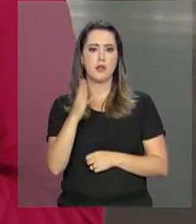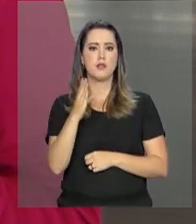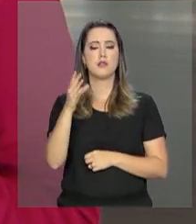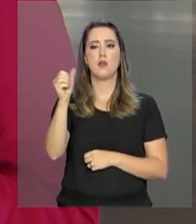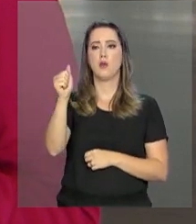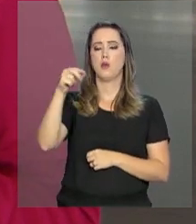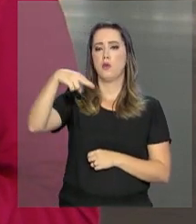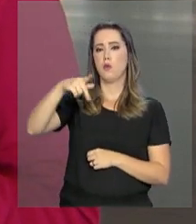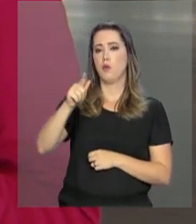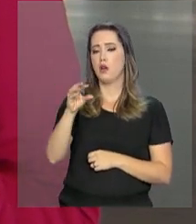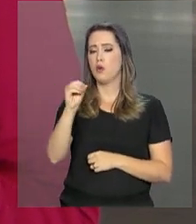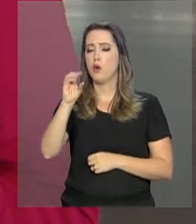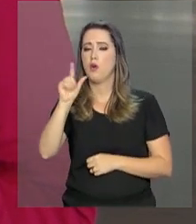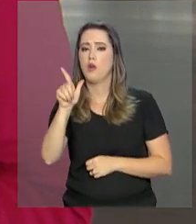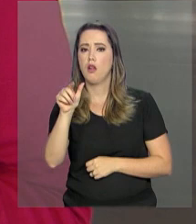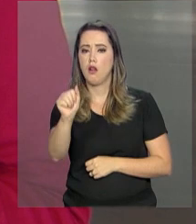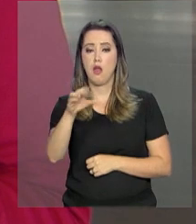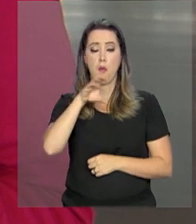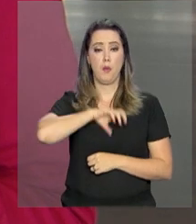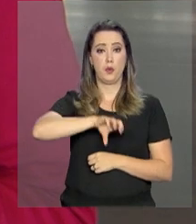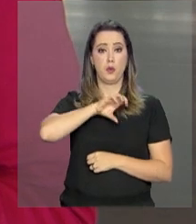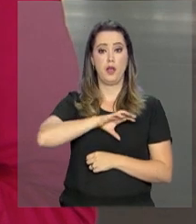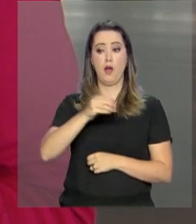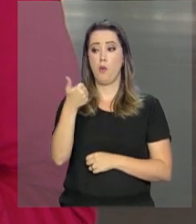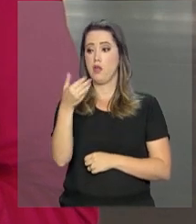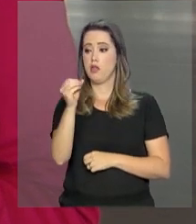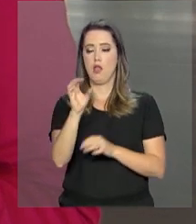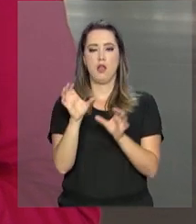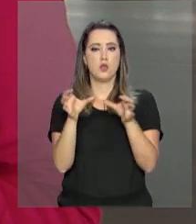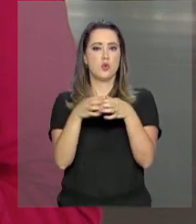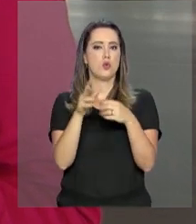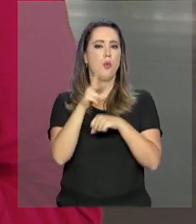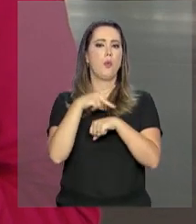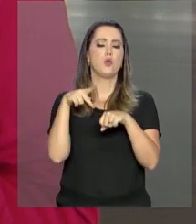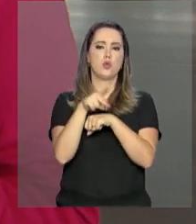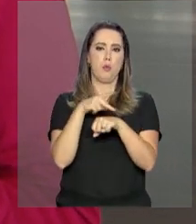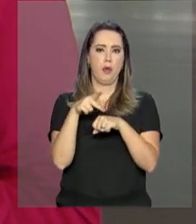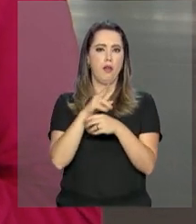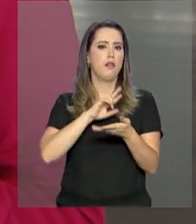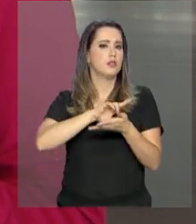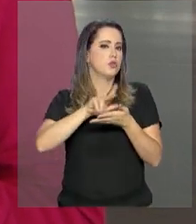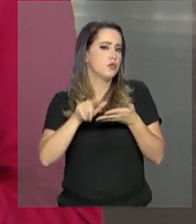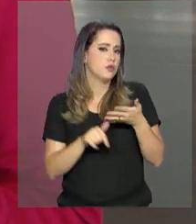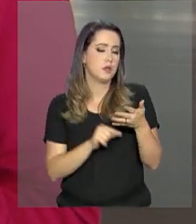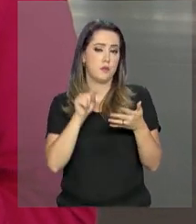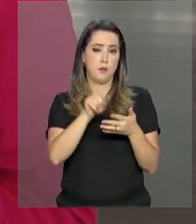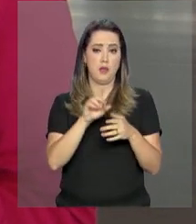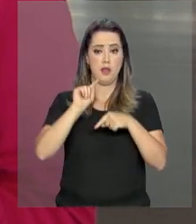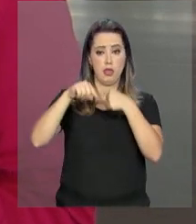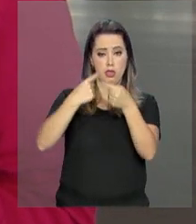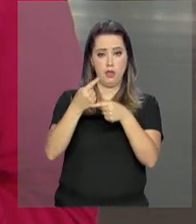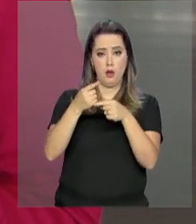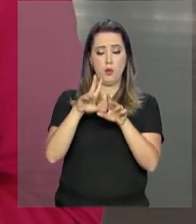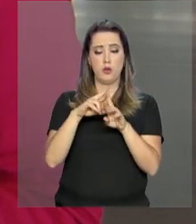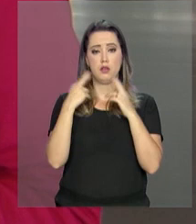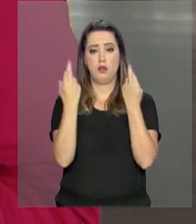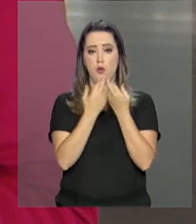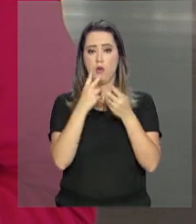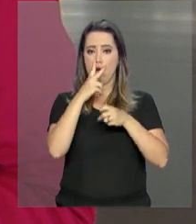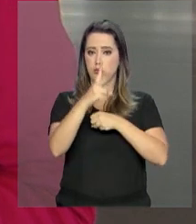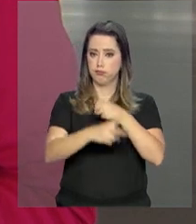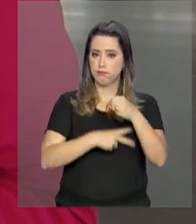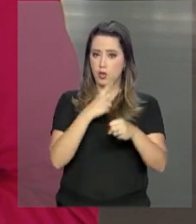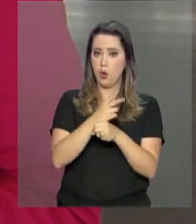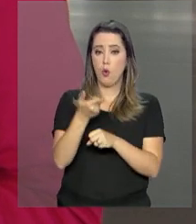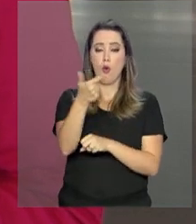Angola, Portugal e dez observadores, dentre eles Eslováquia, Japão e Hungria. Nesta próxima conferência, outros